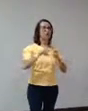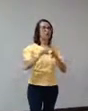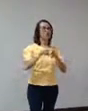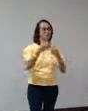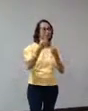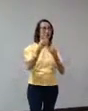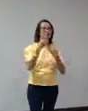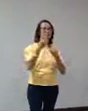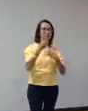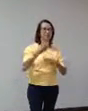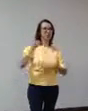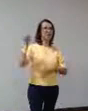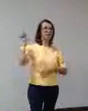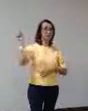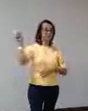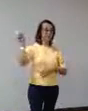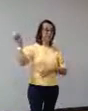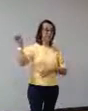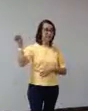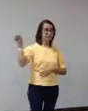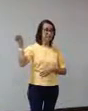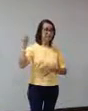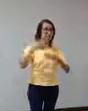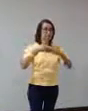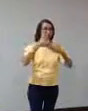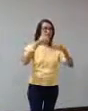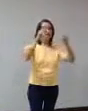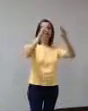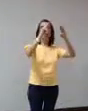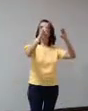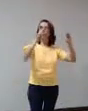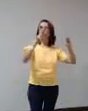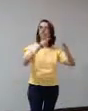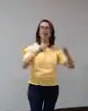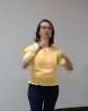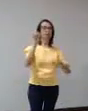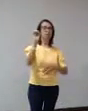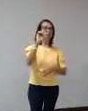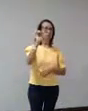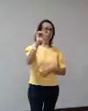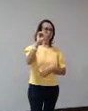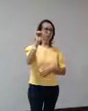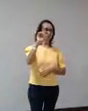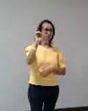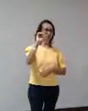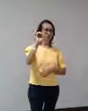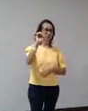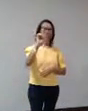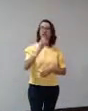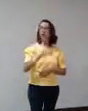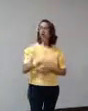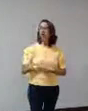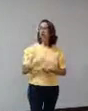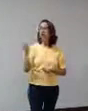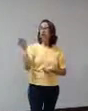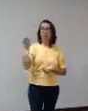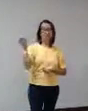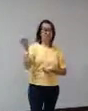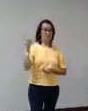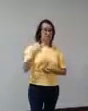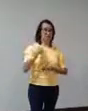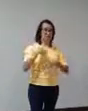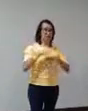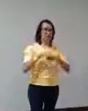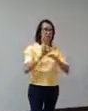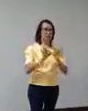E essa ela fez na frente do Museu Iberê Camargo, lá em Porto Alegre. E aí, claro que isso aqui foi montagem minha.